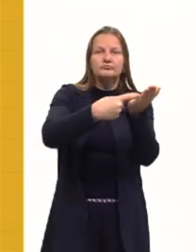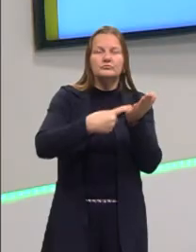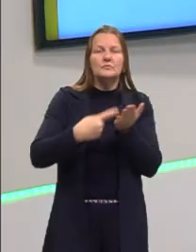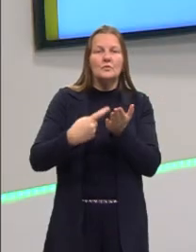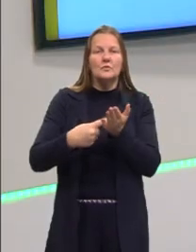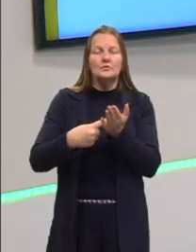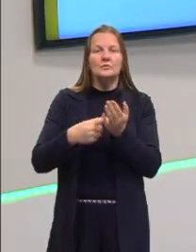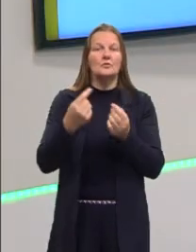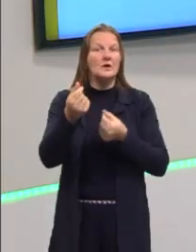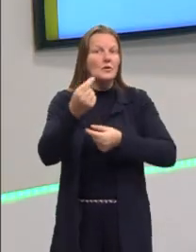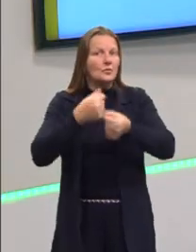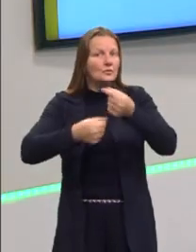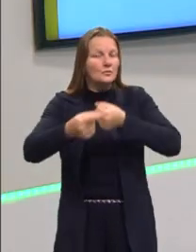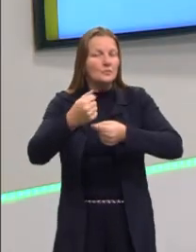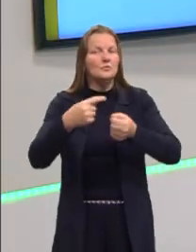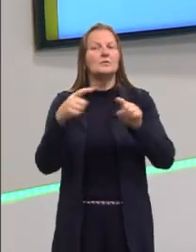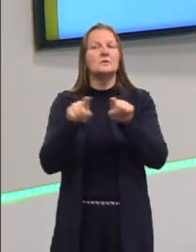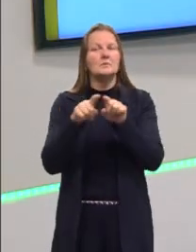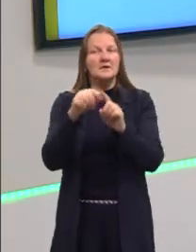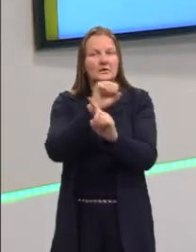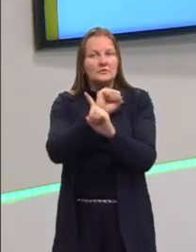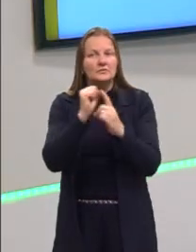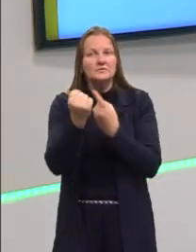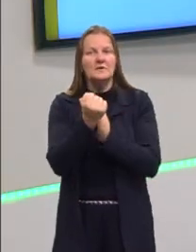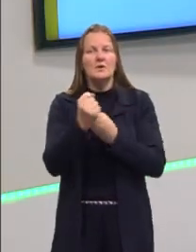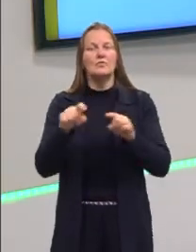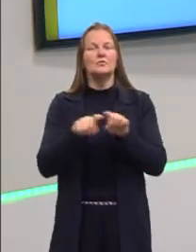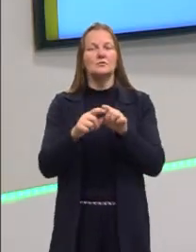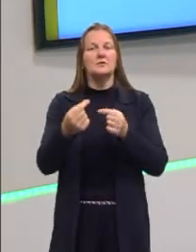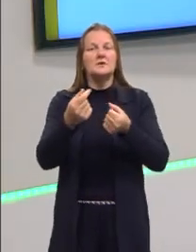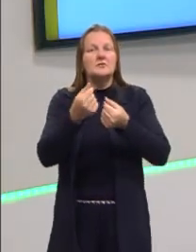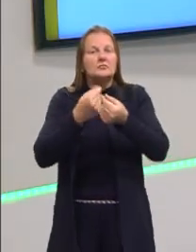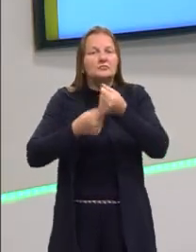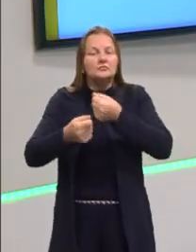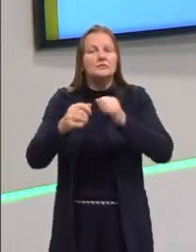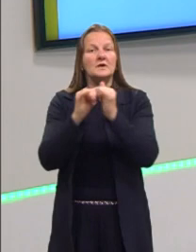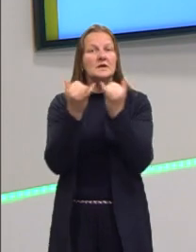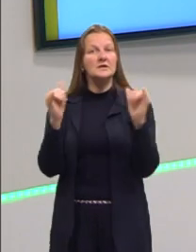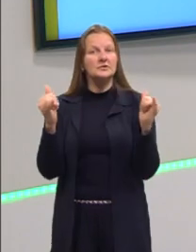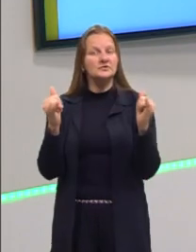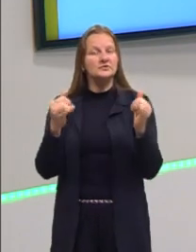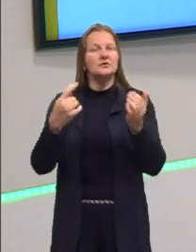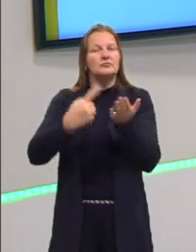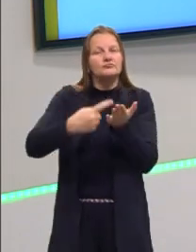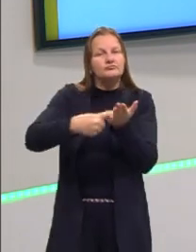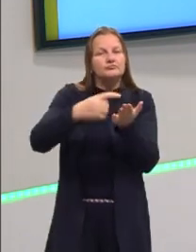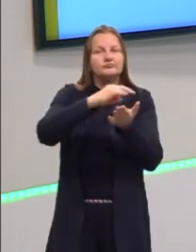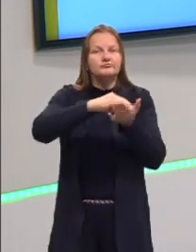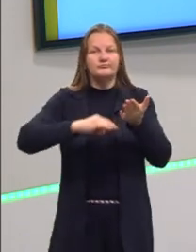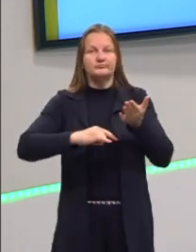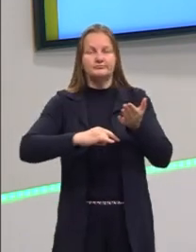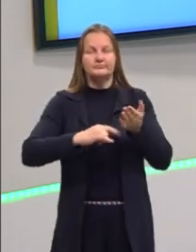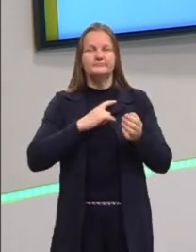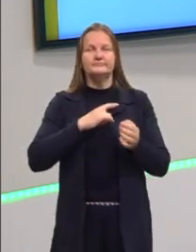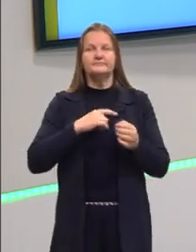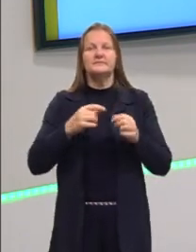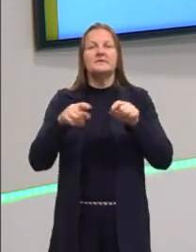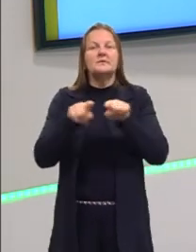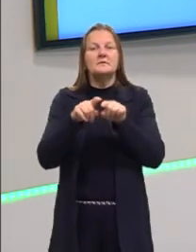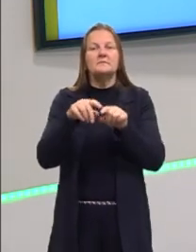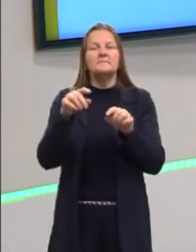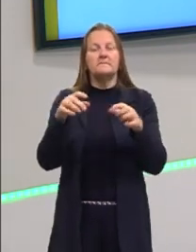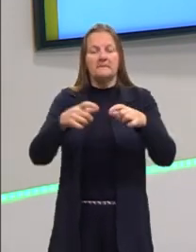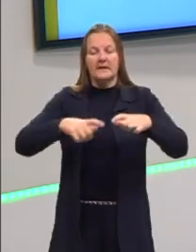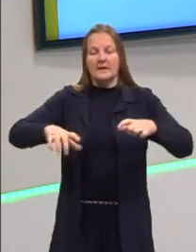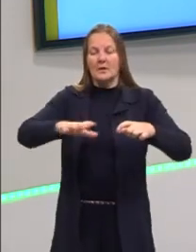social, você também tem acordo de cooperação energética, entre outras coisas. E um dos acordos é esse espaço-shames,